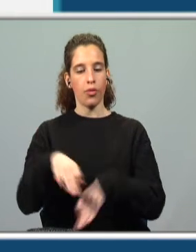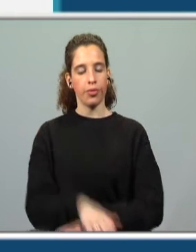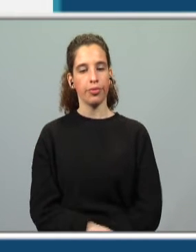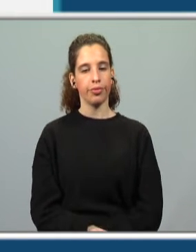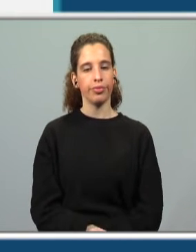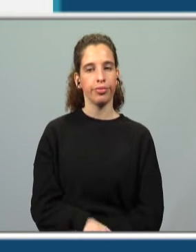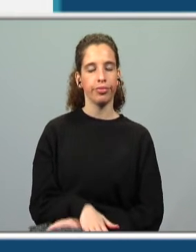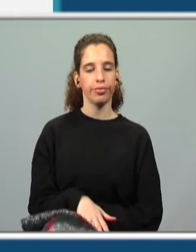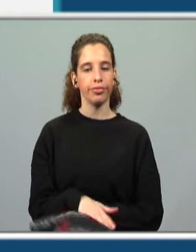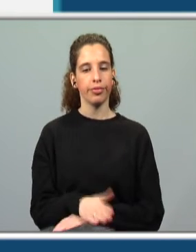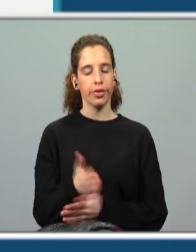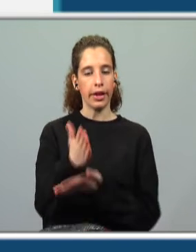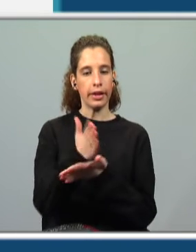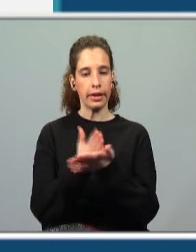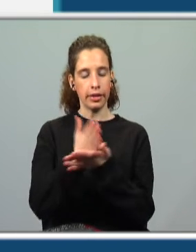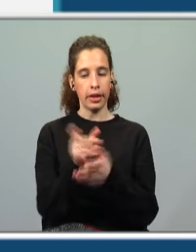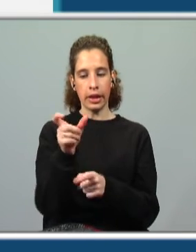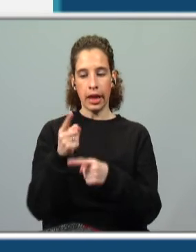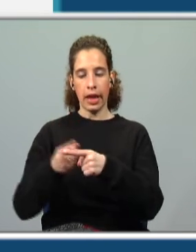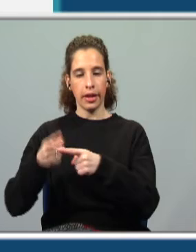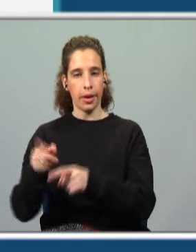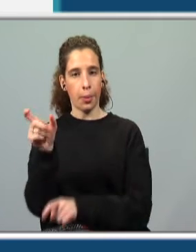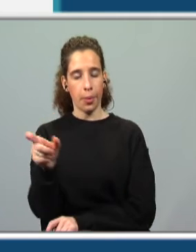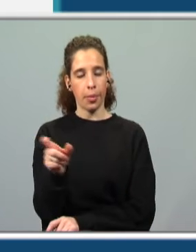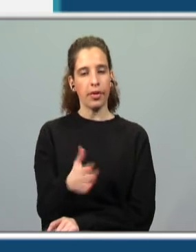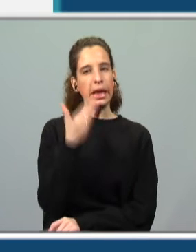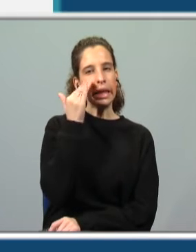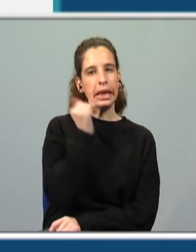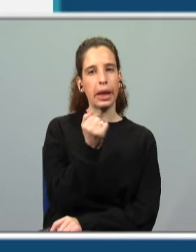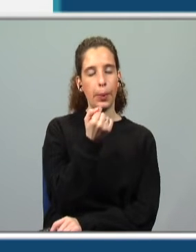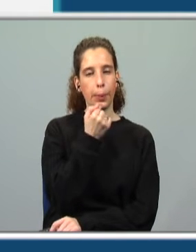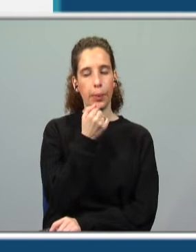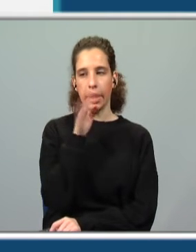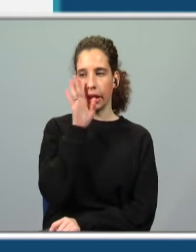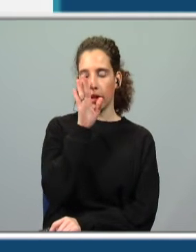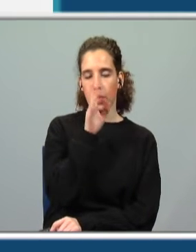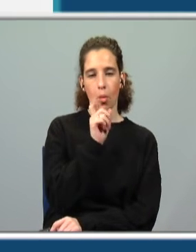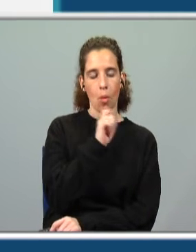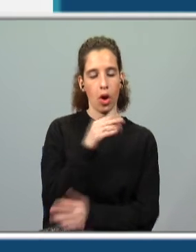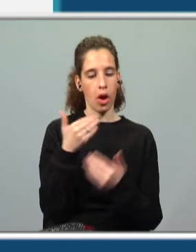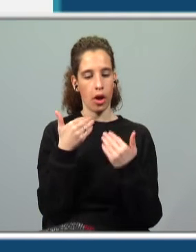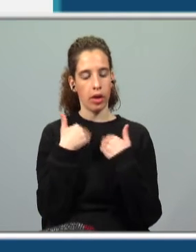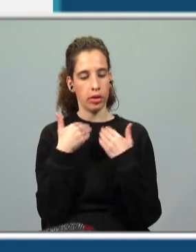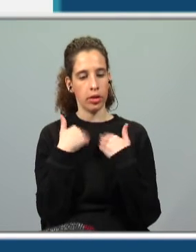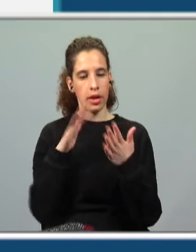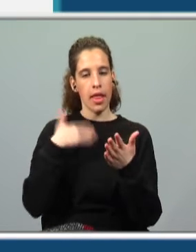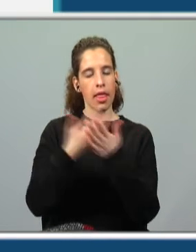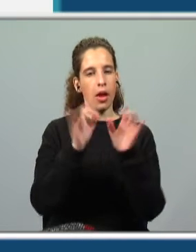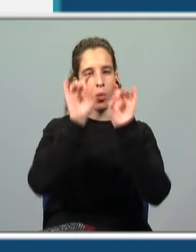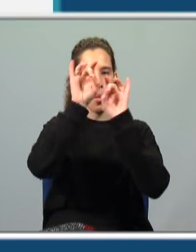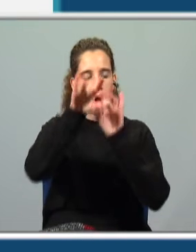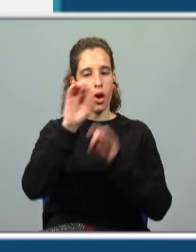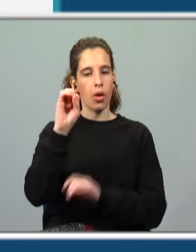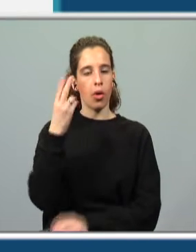Vamos voltar a dividir em sílabas a palavra e vamos tentar perceber se isto nos pode ajudar e dar uma pista